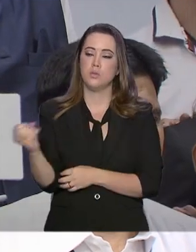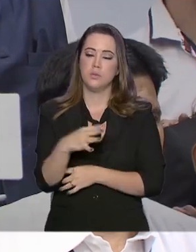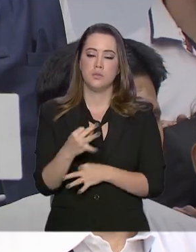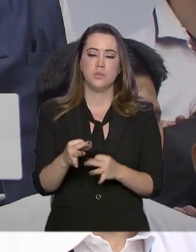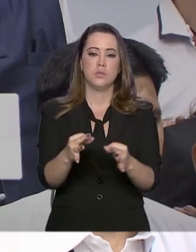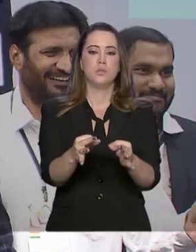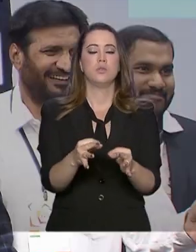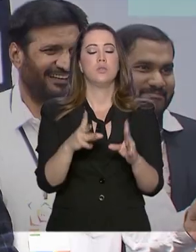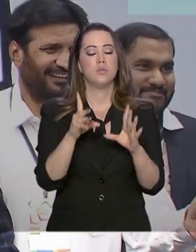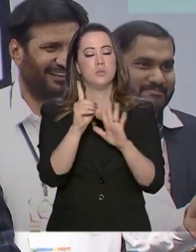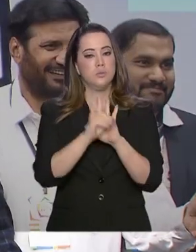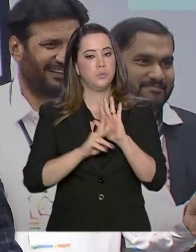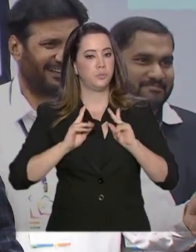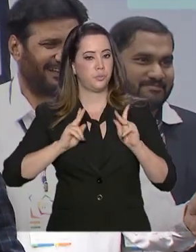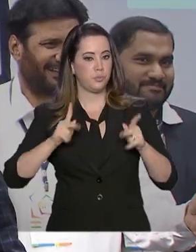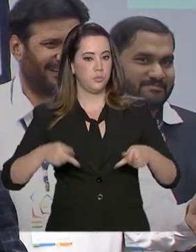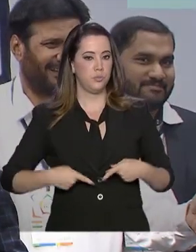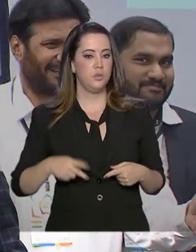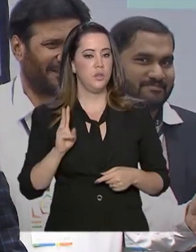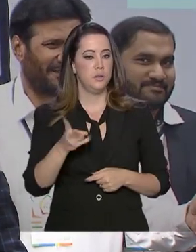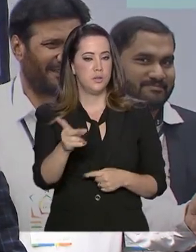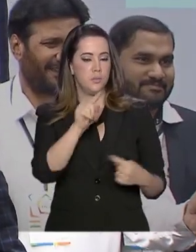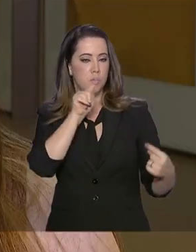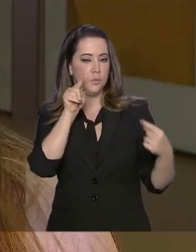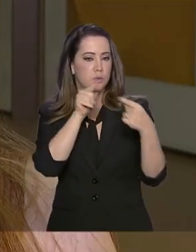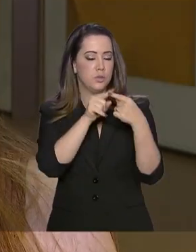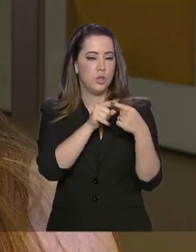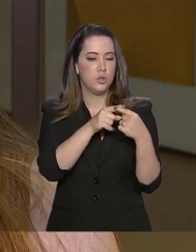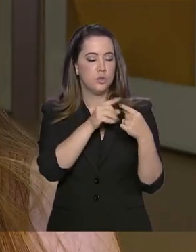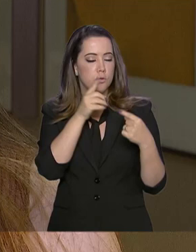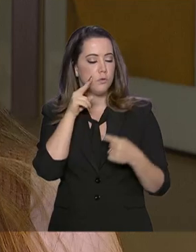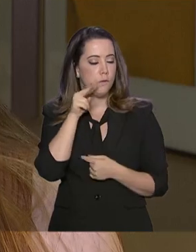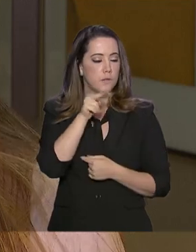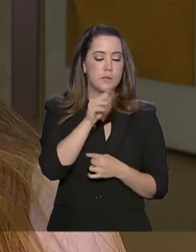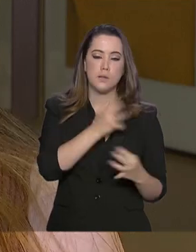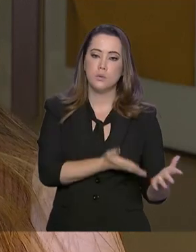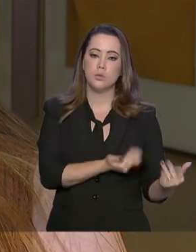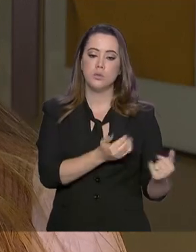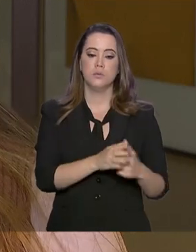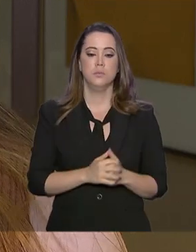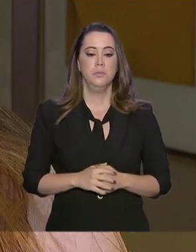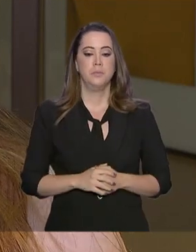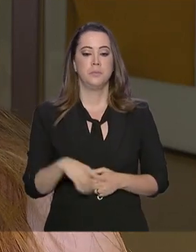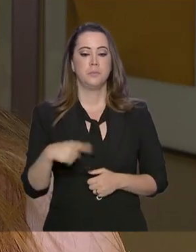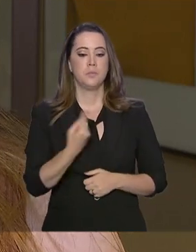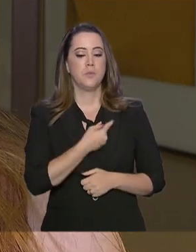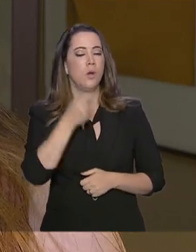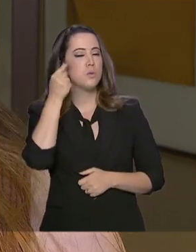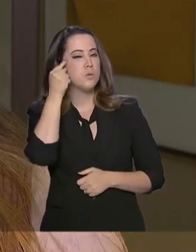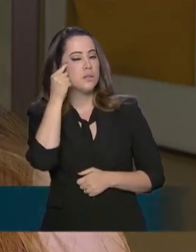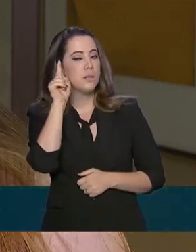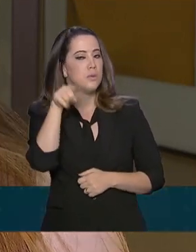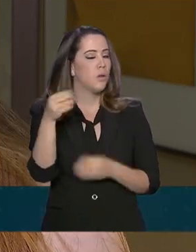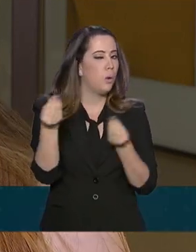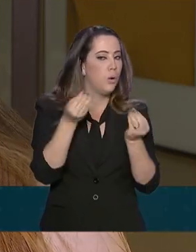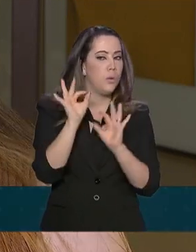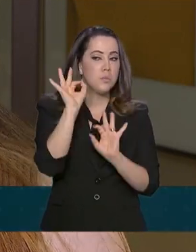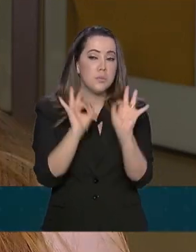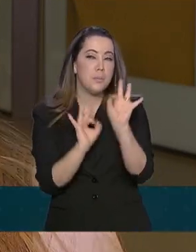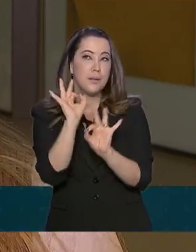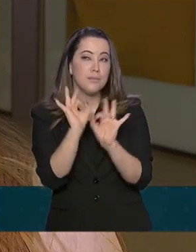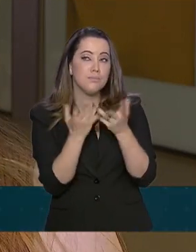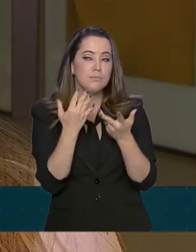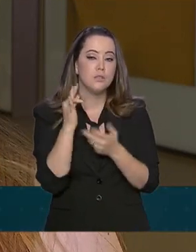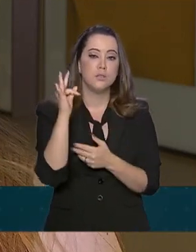e direitos humanos, sempre sob a ótica dos jovens. A nossa preocupação especial é como nós estamos preparando essa grande